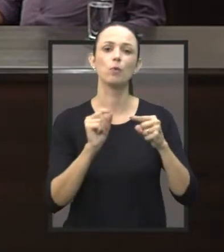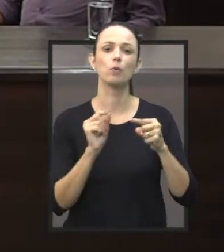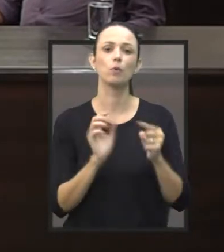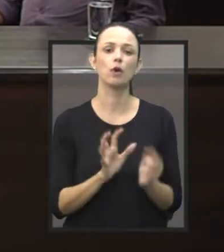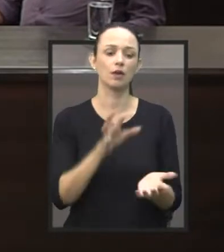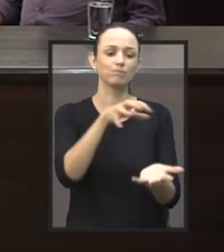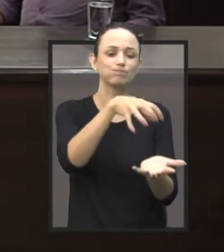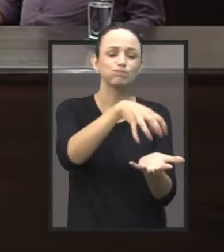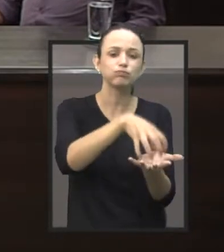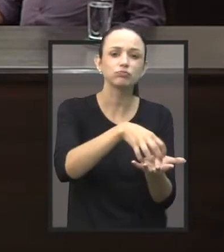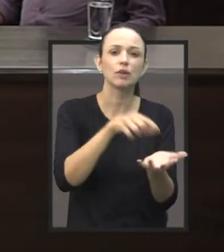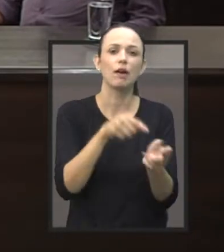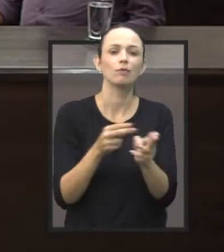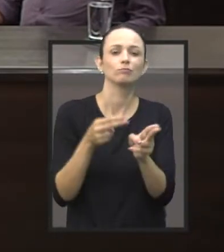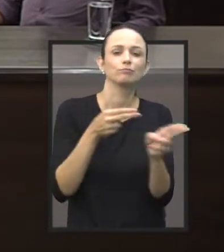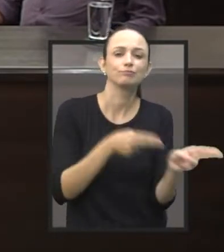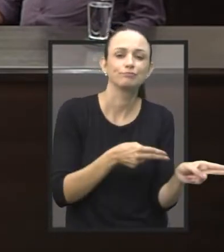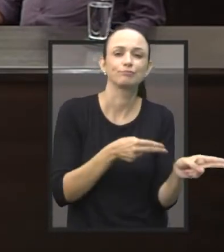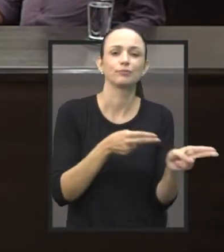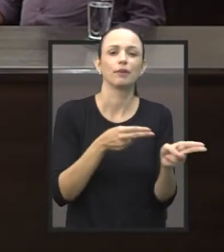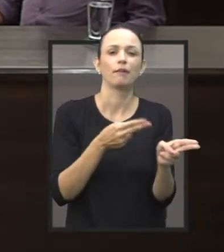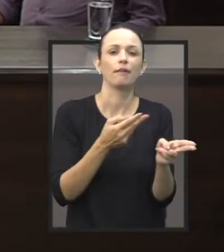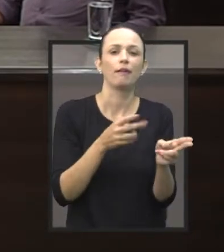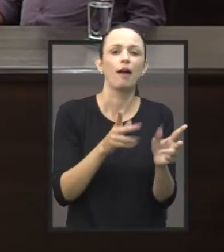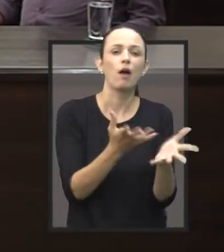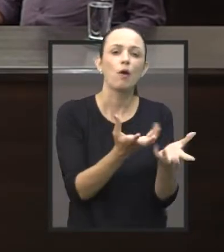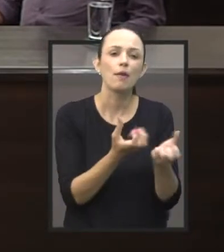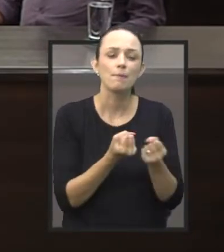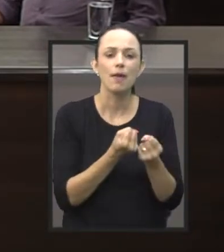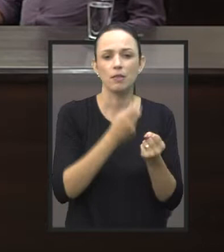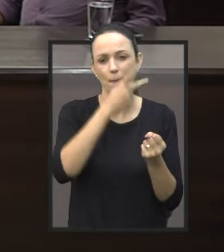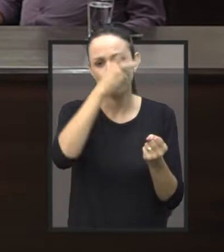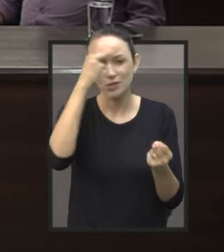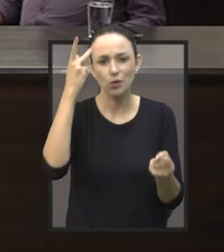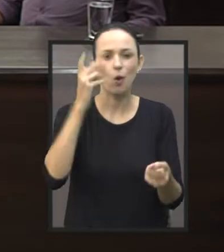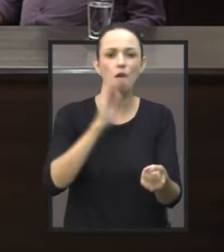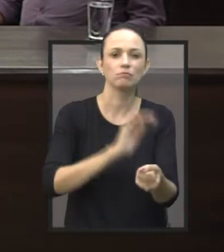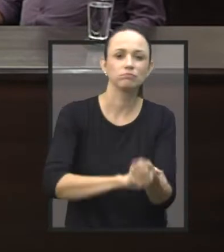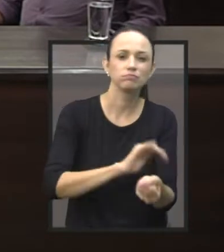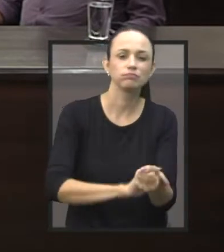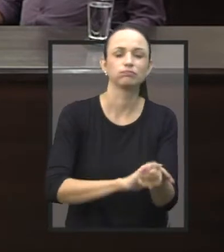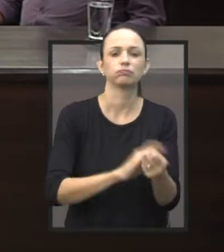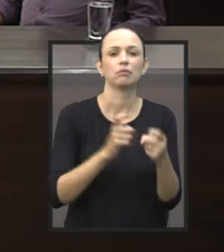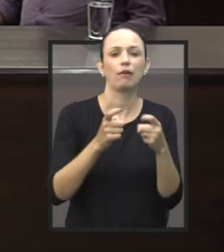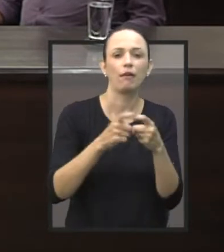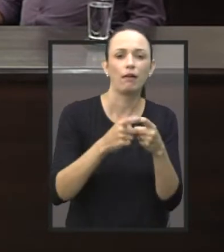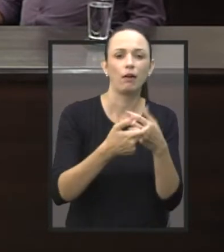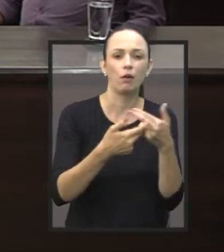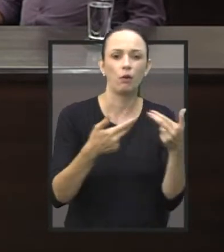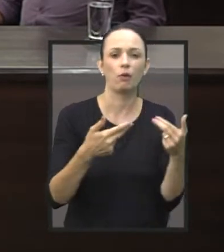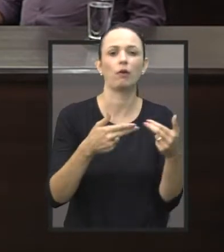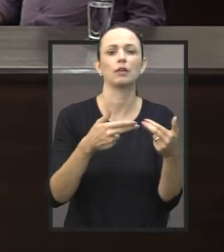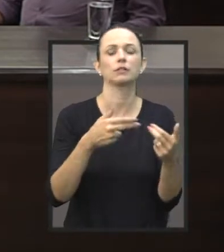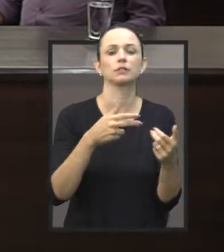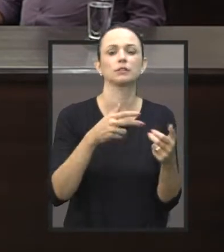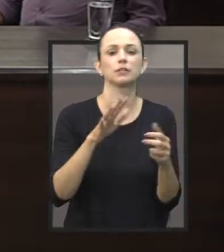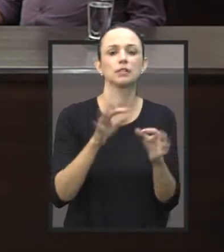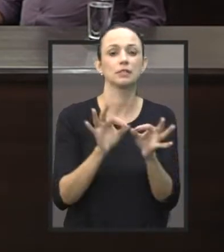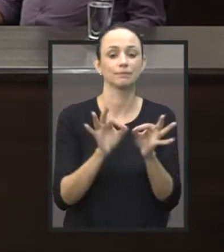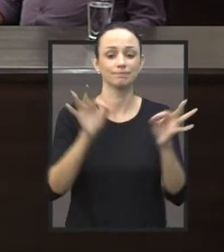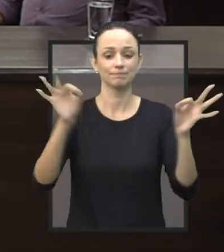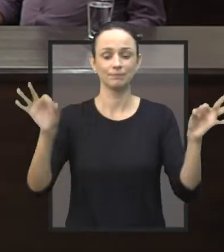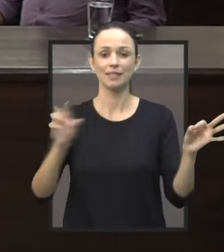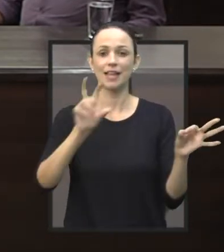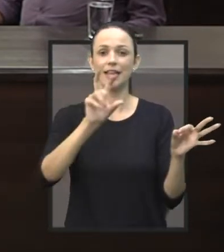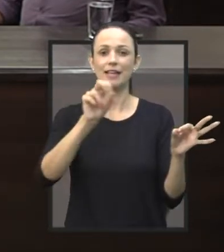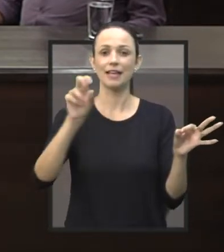noturnos, casas de acolhimento e clínicas para dependentes químicos a uma distância mínima de 500 metros de